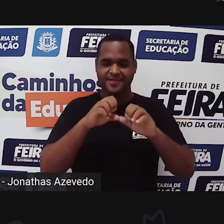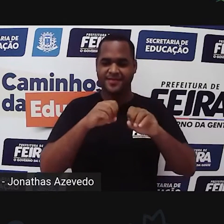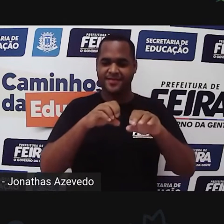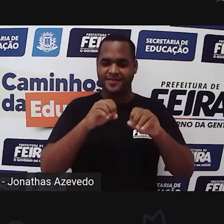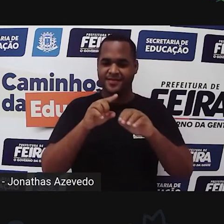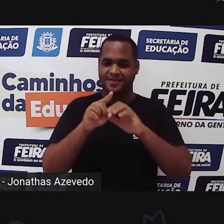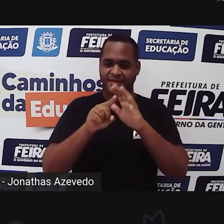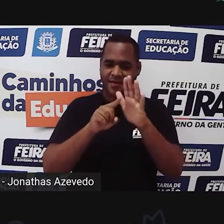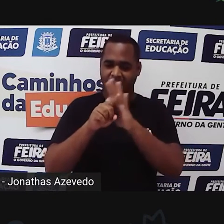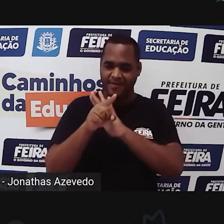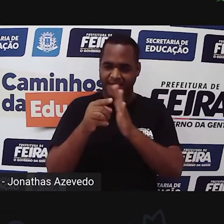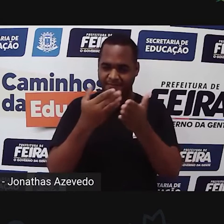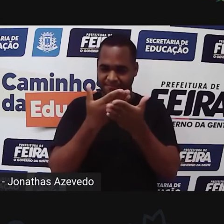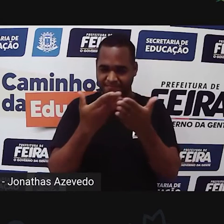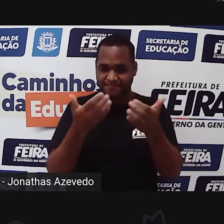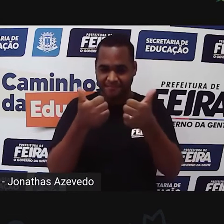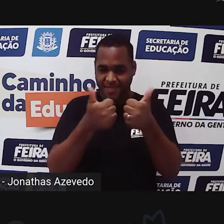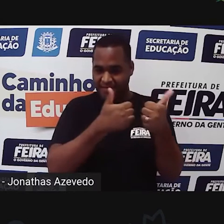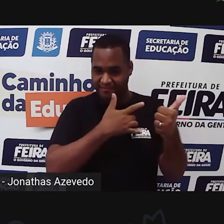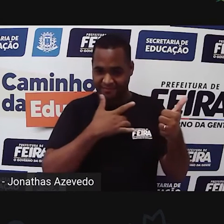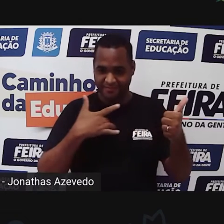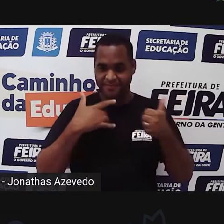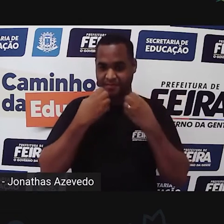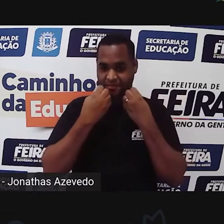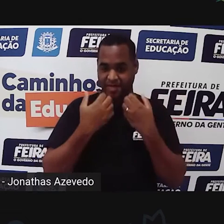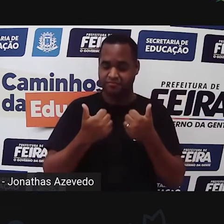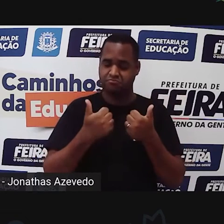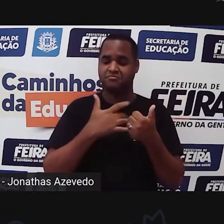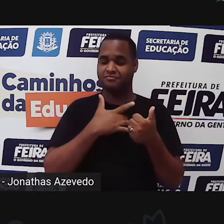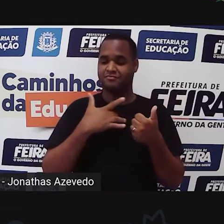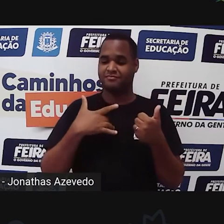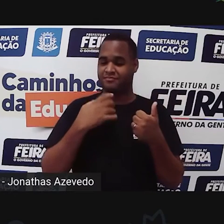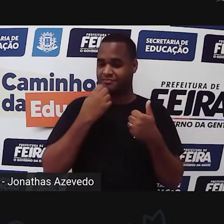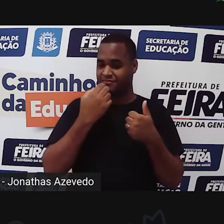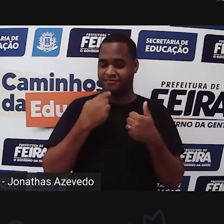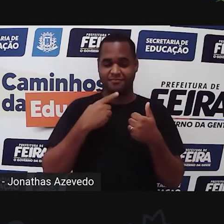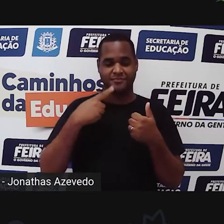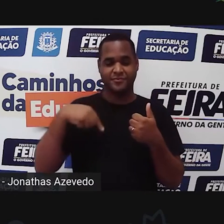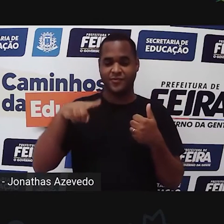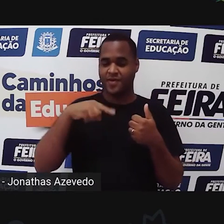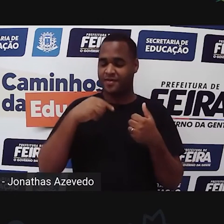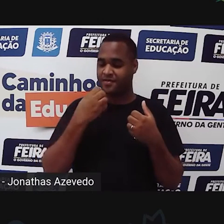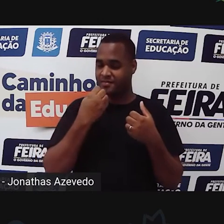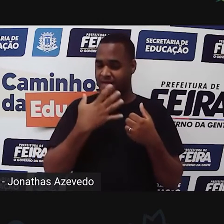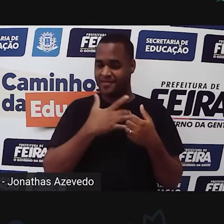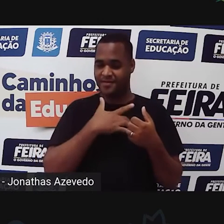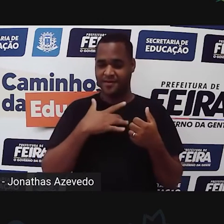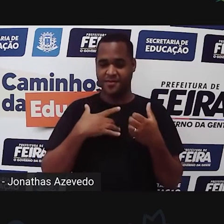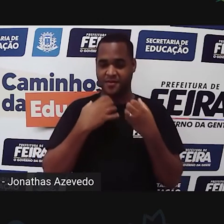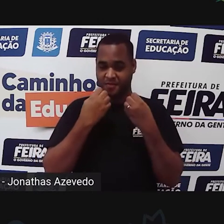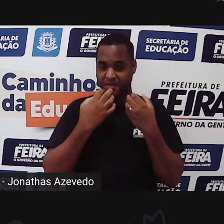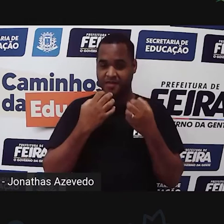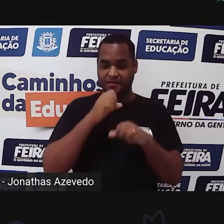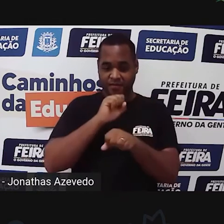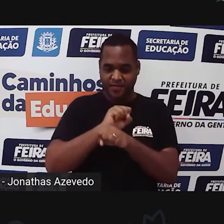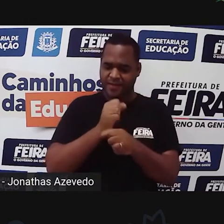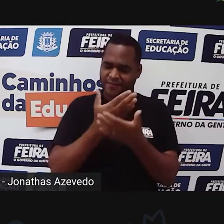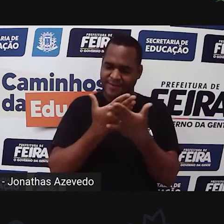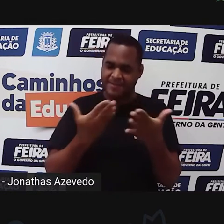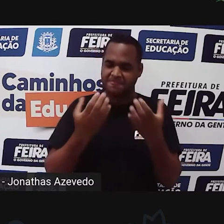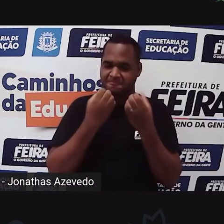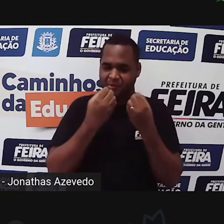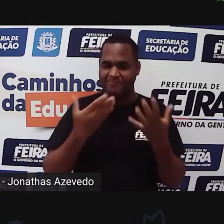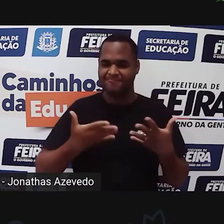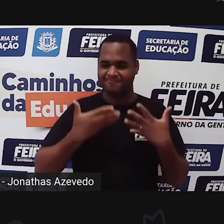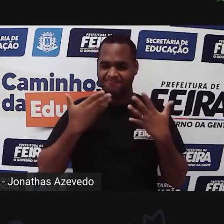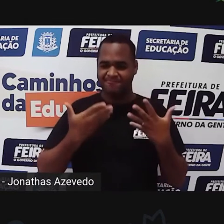perguntar, tudo bem com você? Tudo bem comigo? Tudo bem conosco? Espero que vocês estejam aí animados